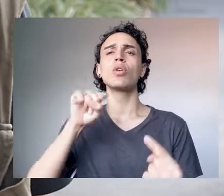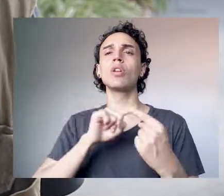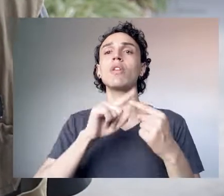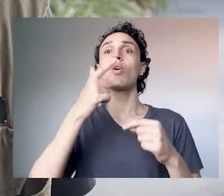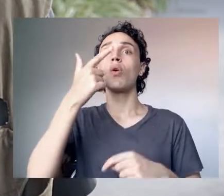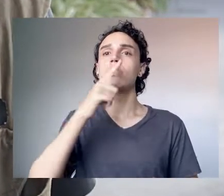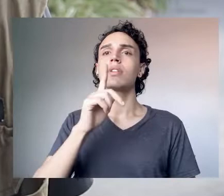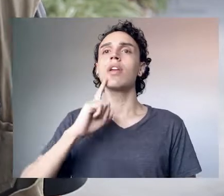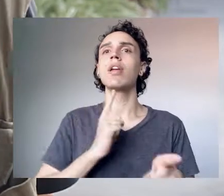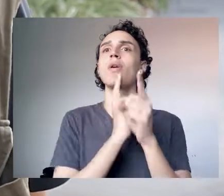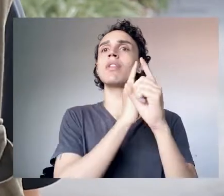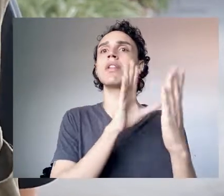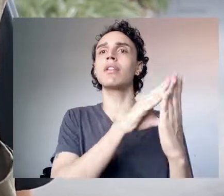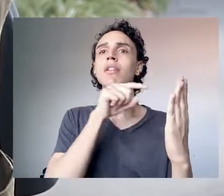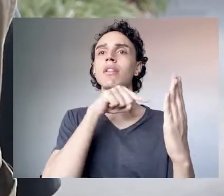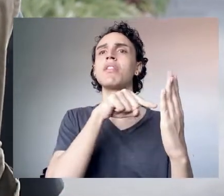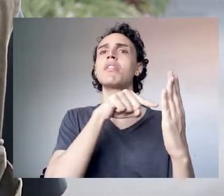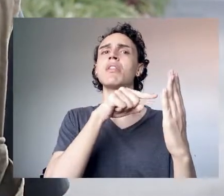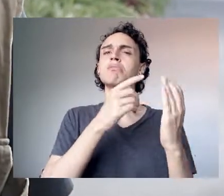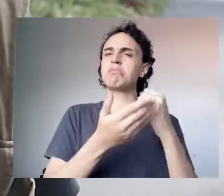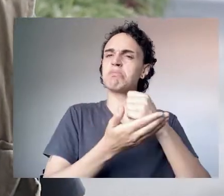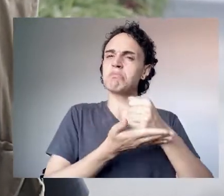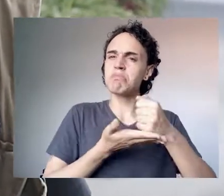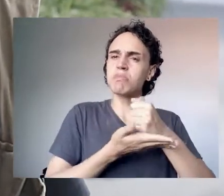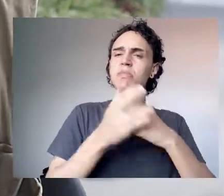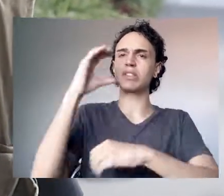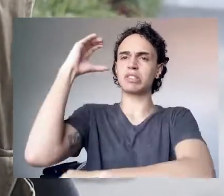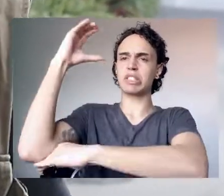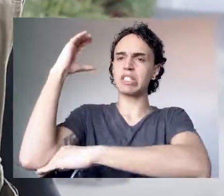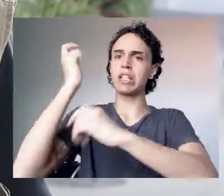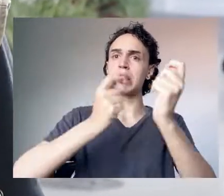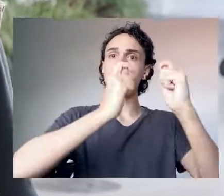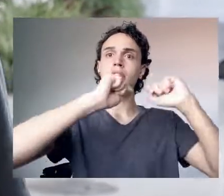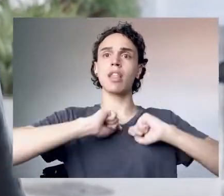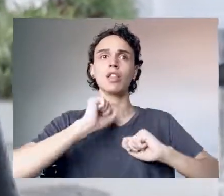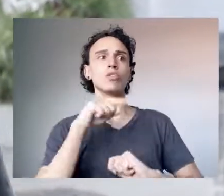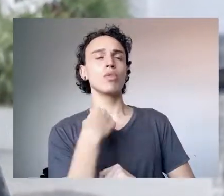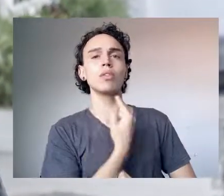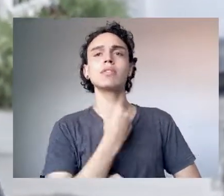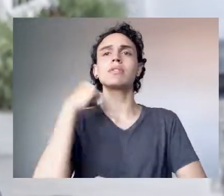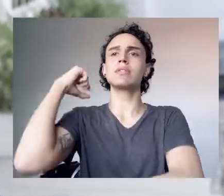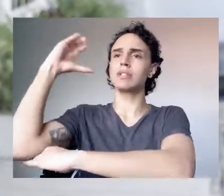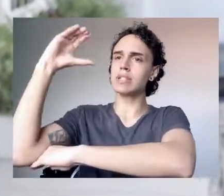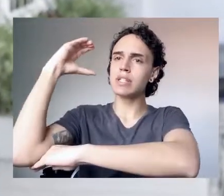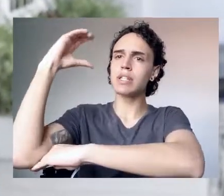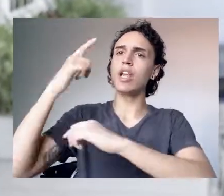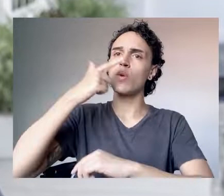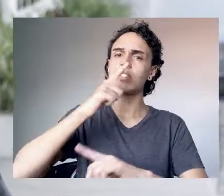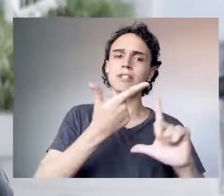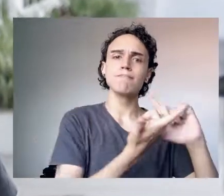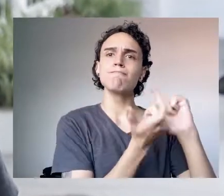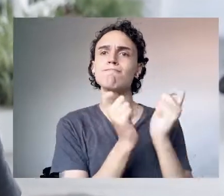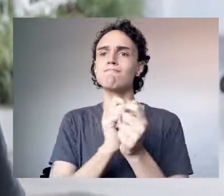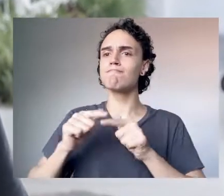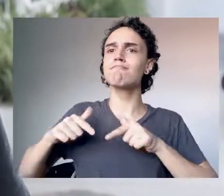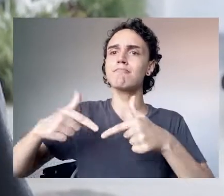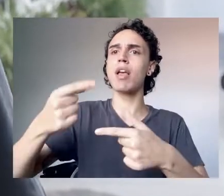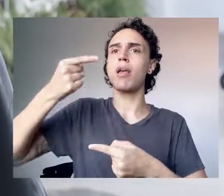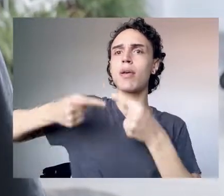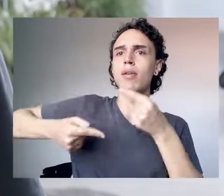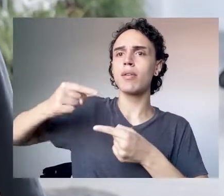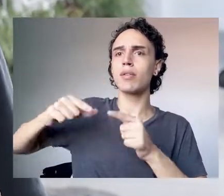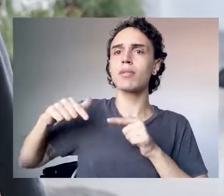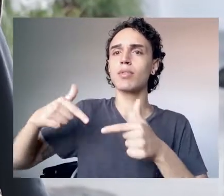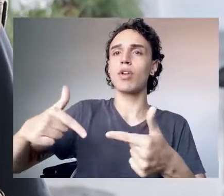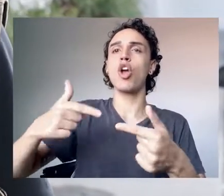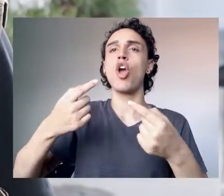científica que nos desse respaldo científico para imprimir ações